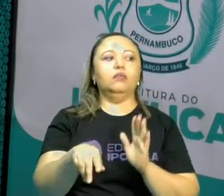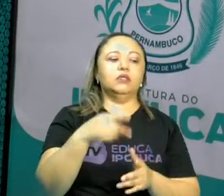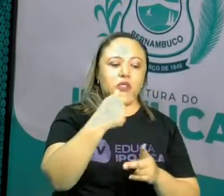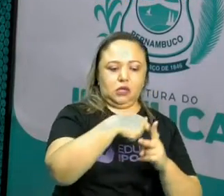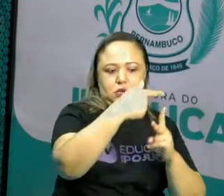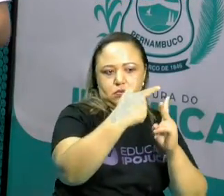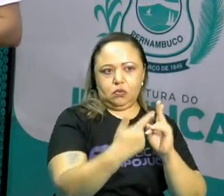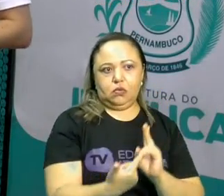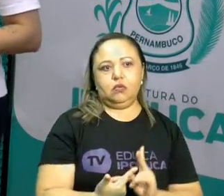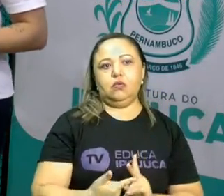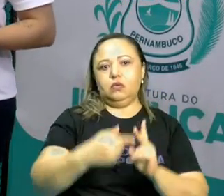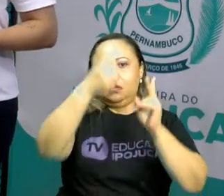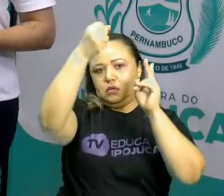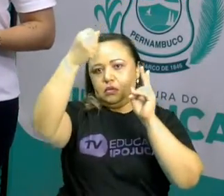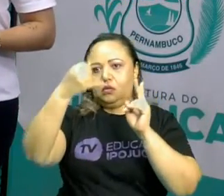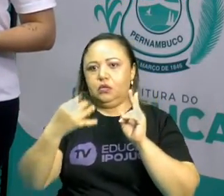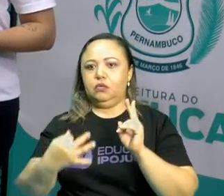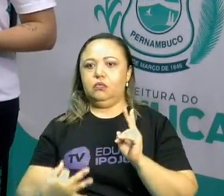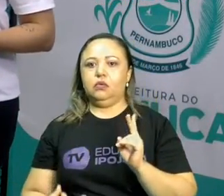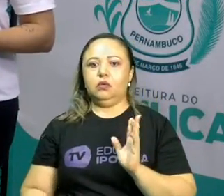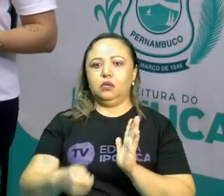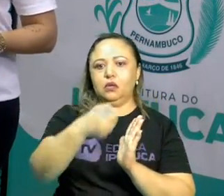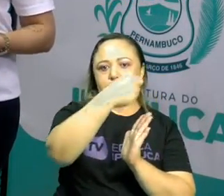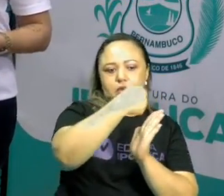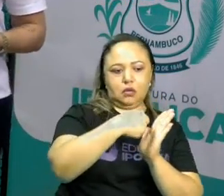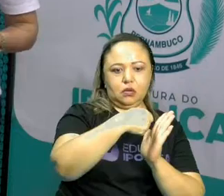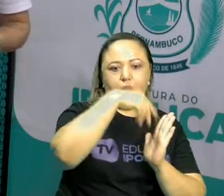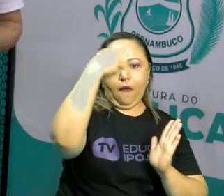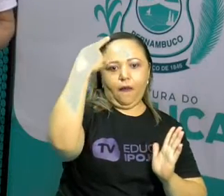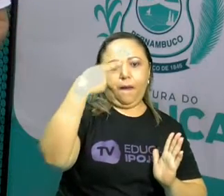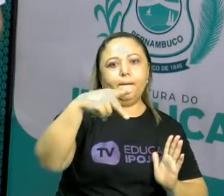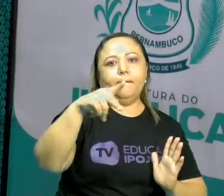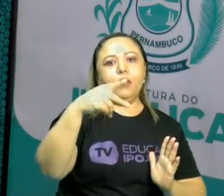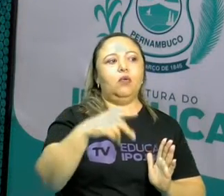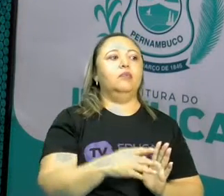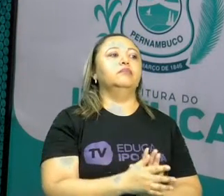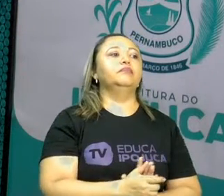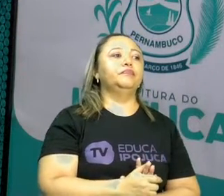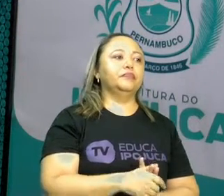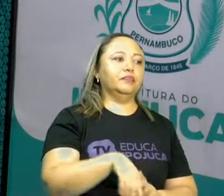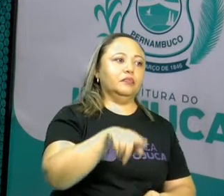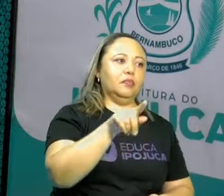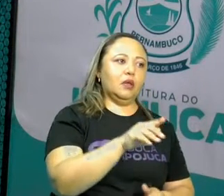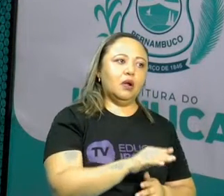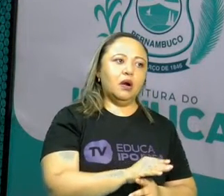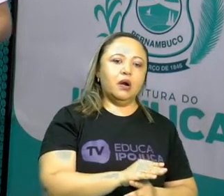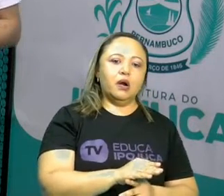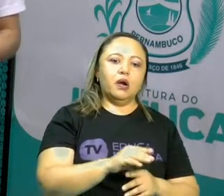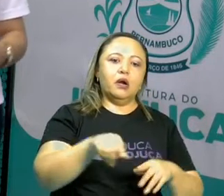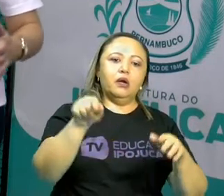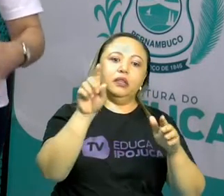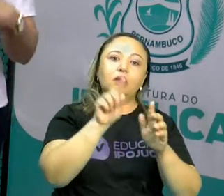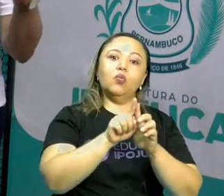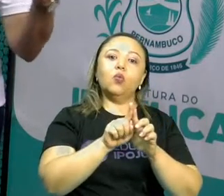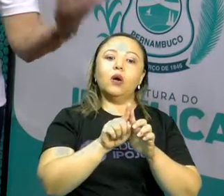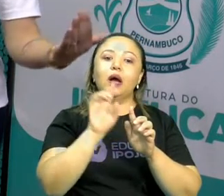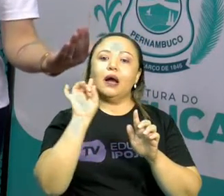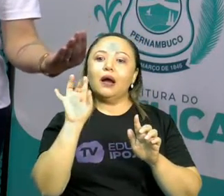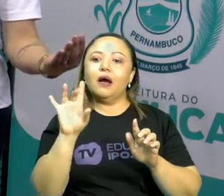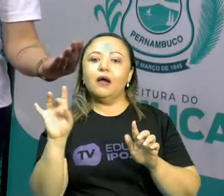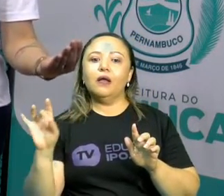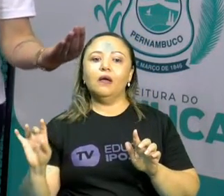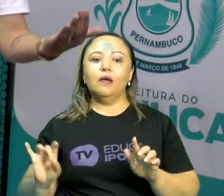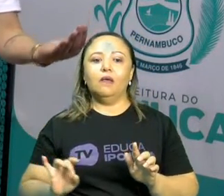Ou seja, quando ele diz sem estar, sem fez, sem zap. Ou seja, representando aquele que tem